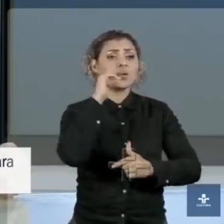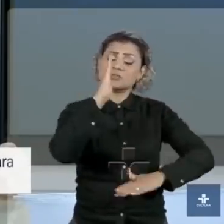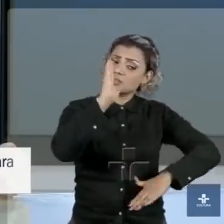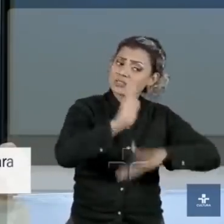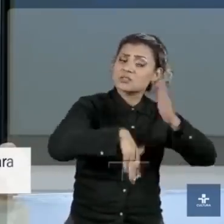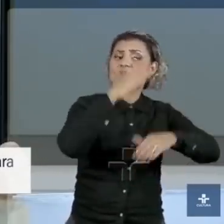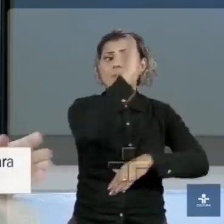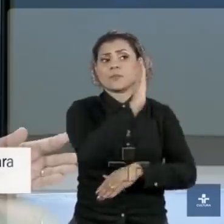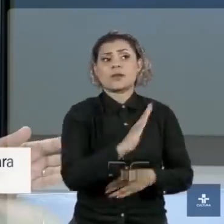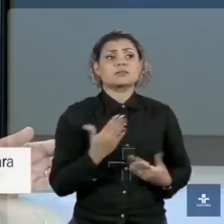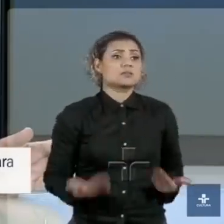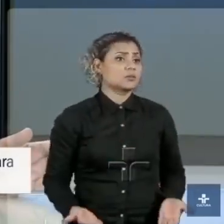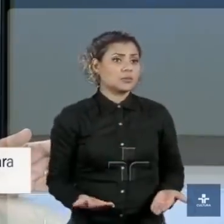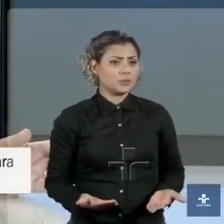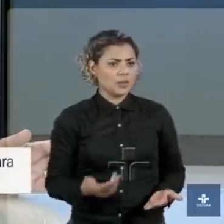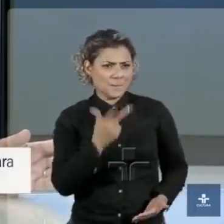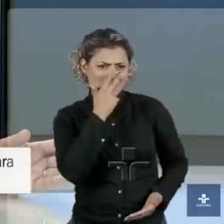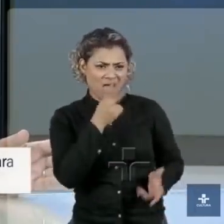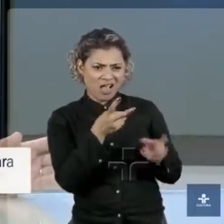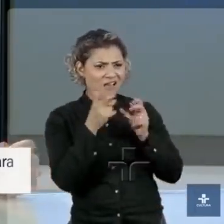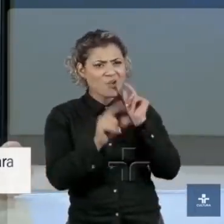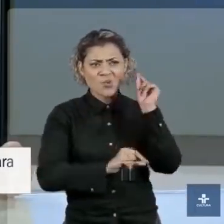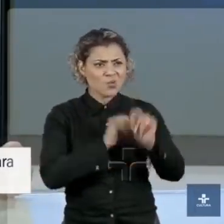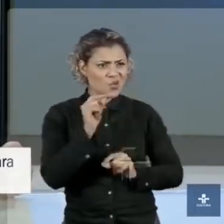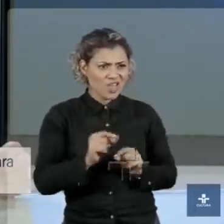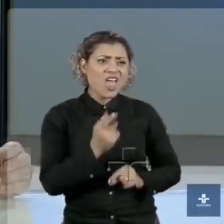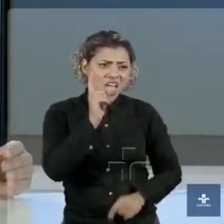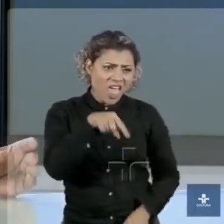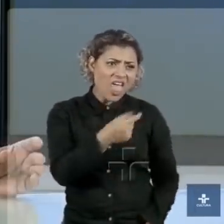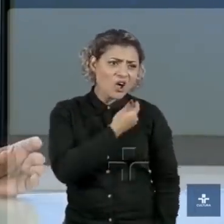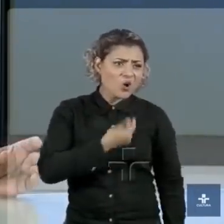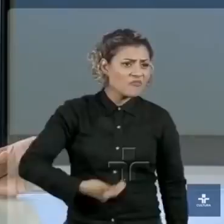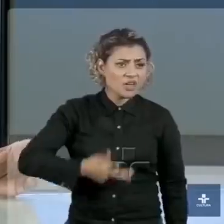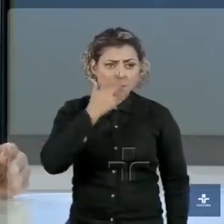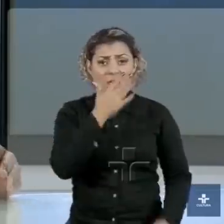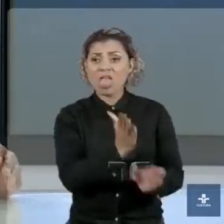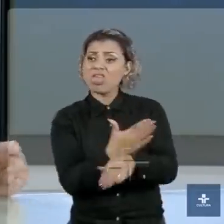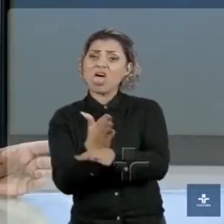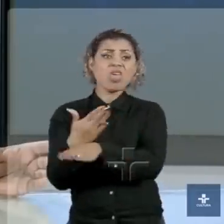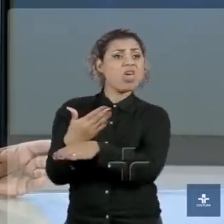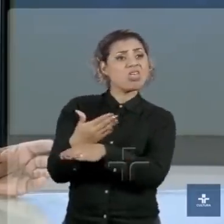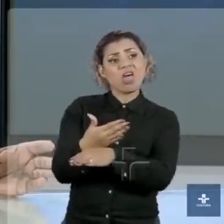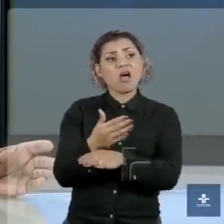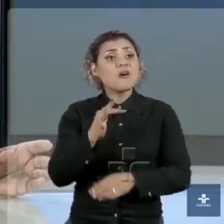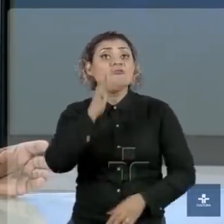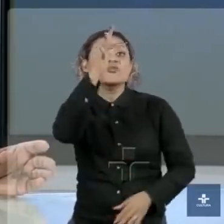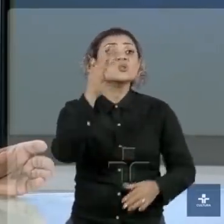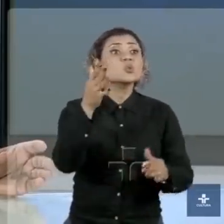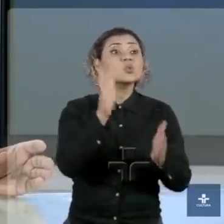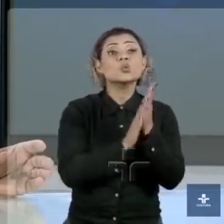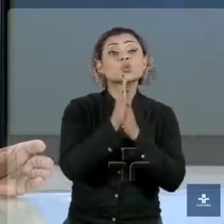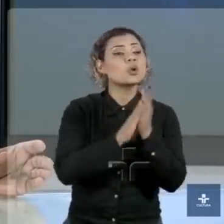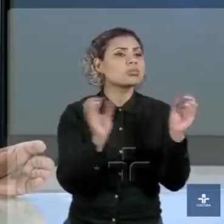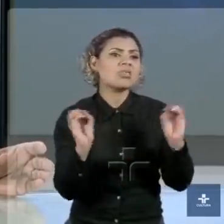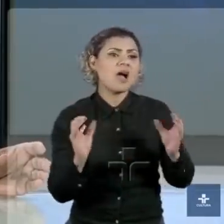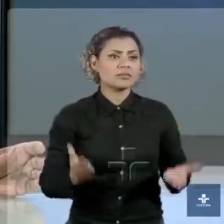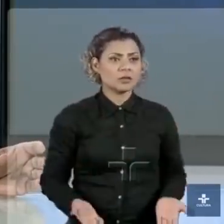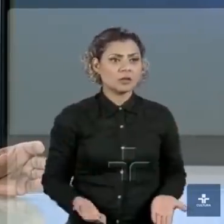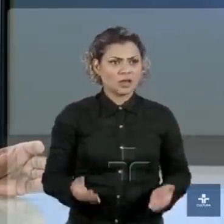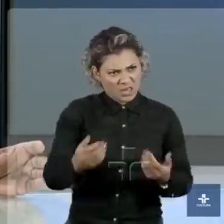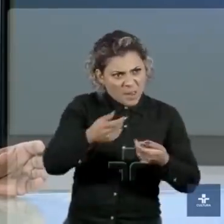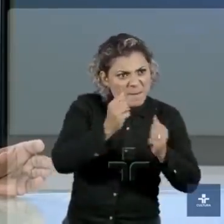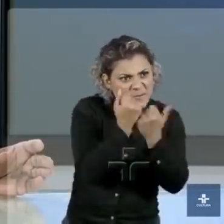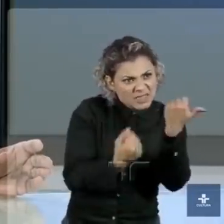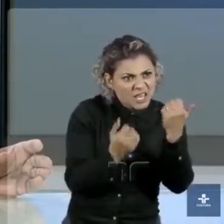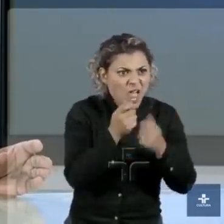desenvolvimento. Então, o que me parece é que é um governo sem rumo, sem perspectiva. Aliás, o ministro da Economia não fala de